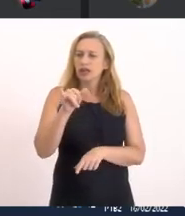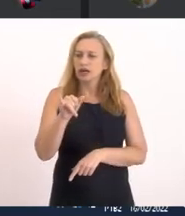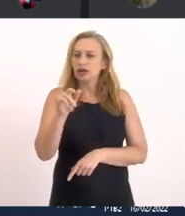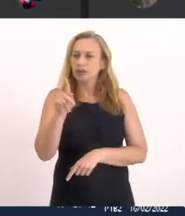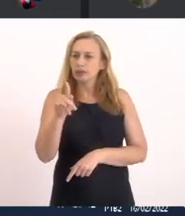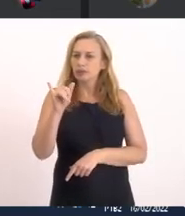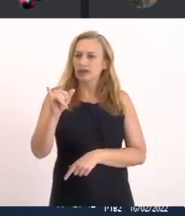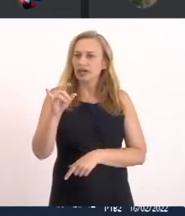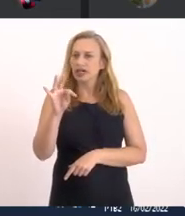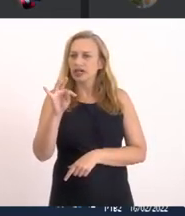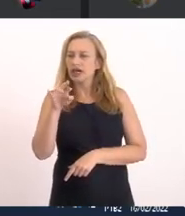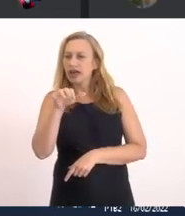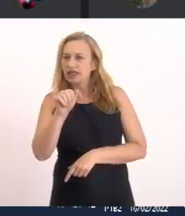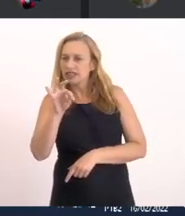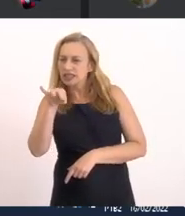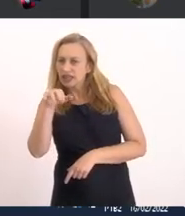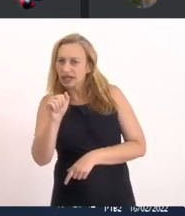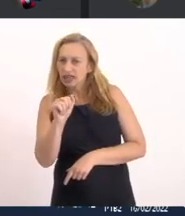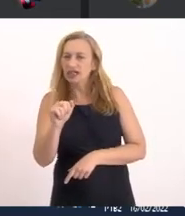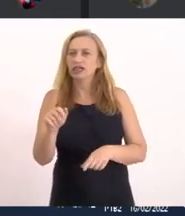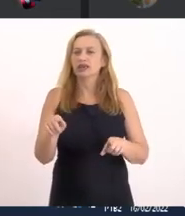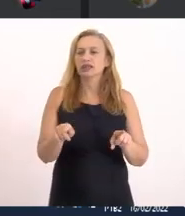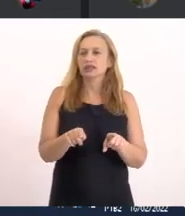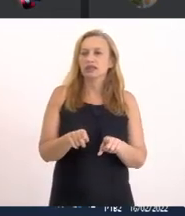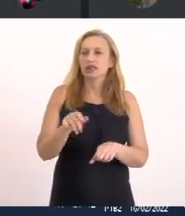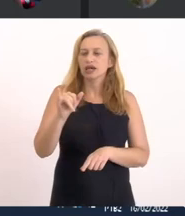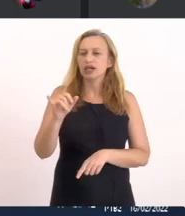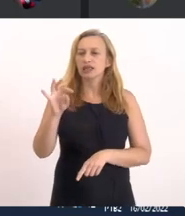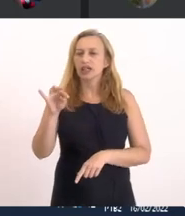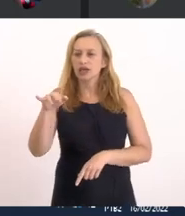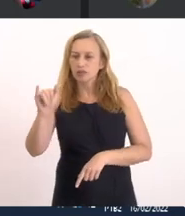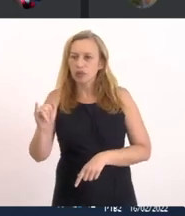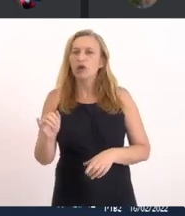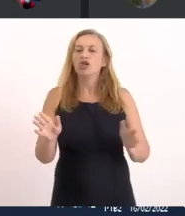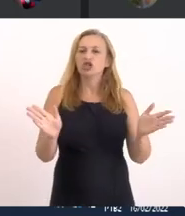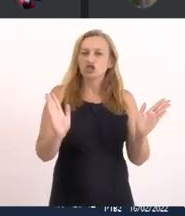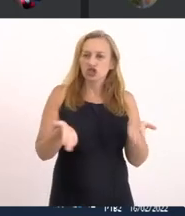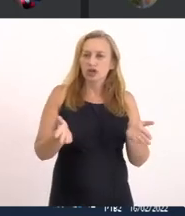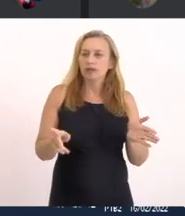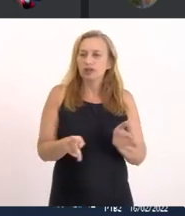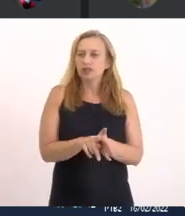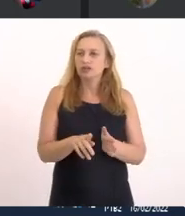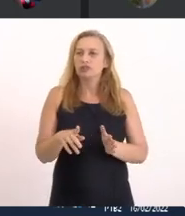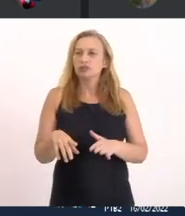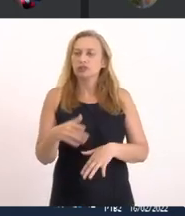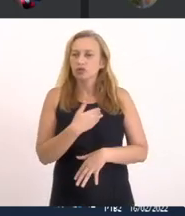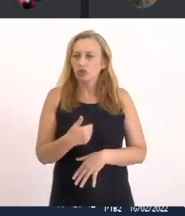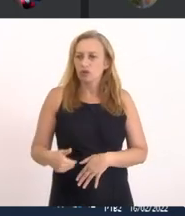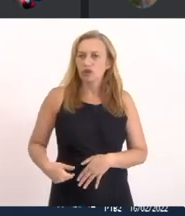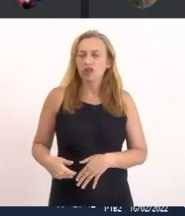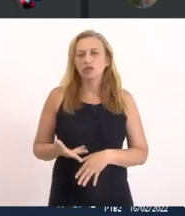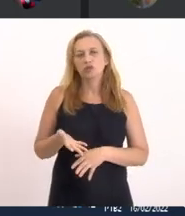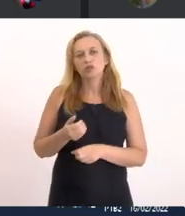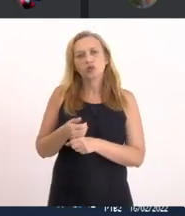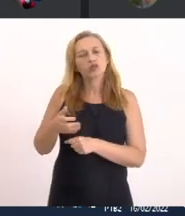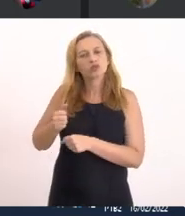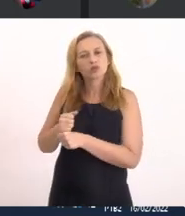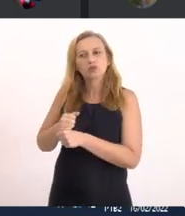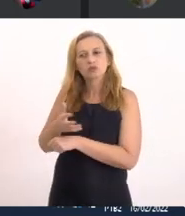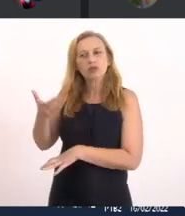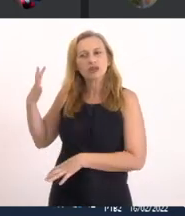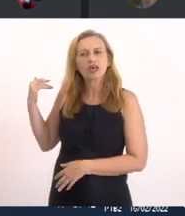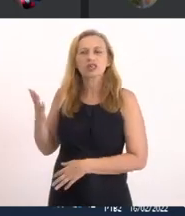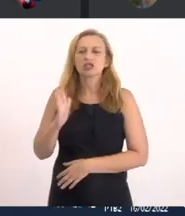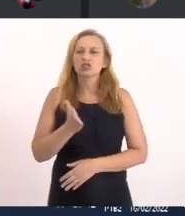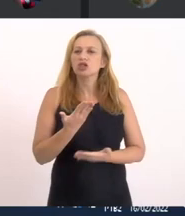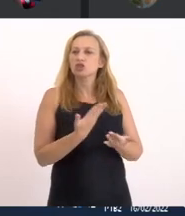E já fui também Do governo Um tempo Corpo No passado E já